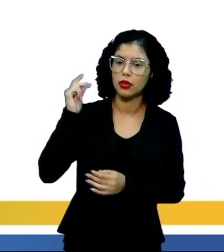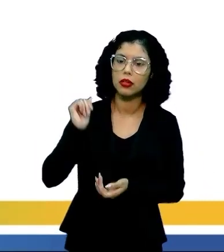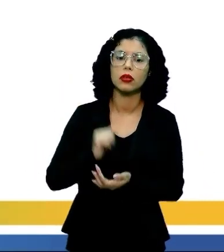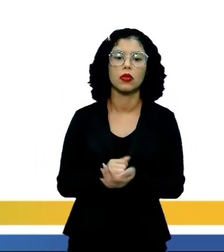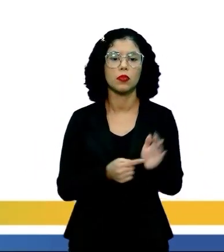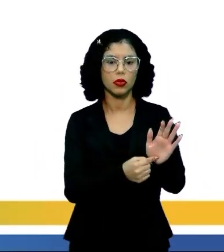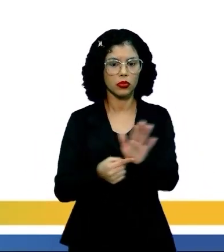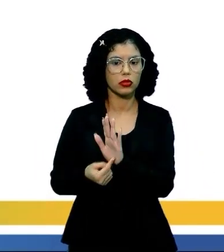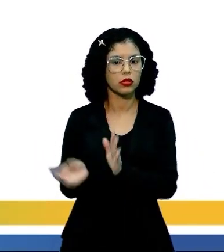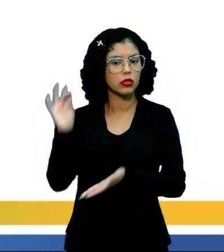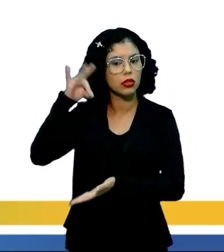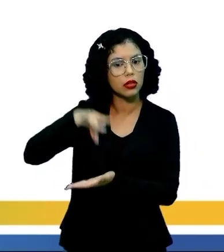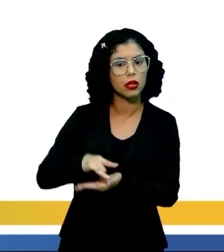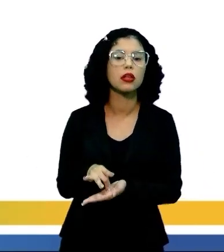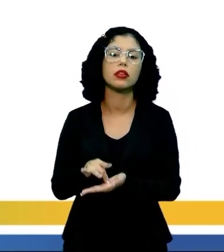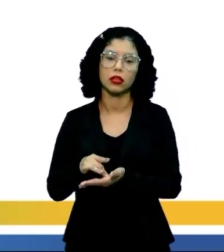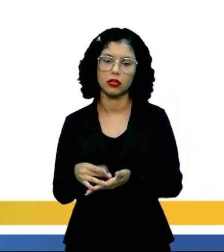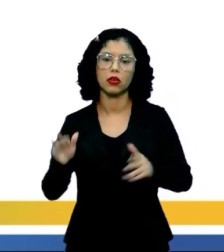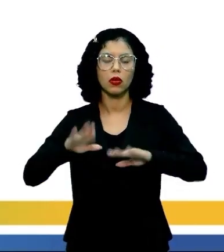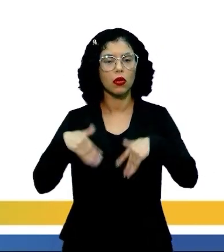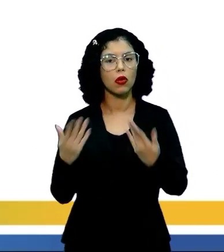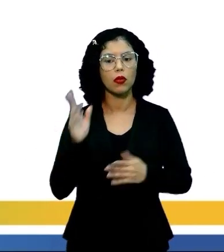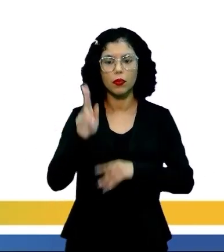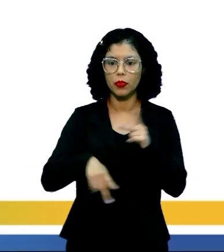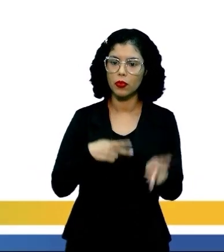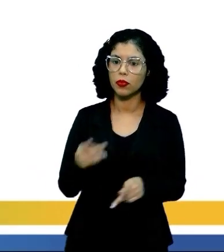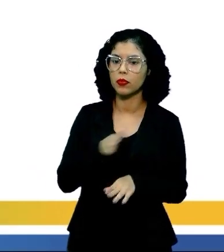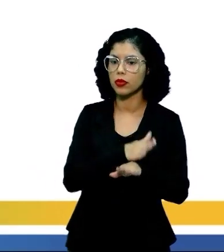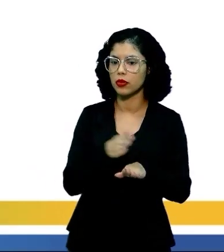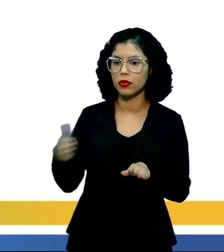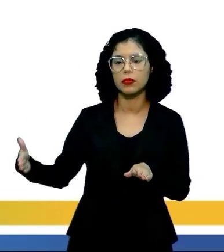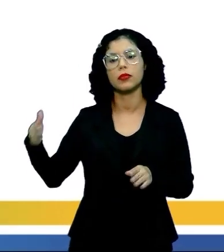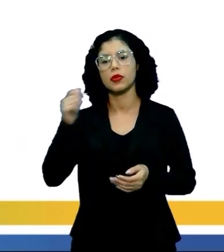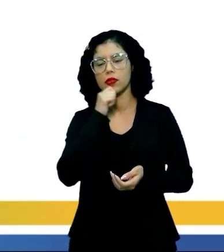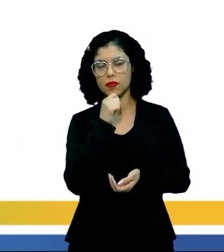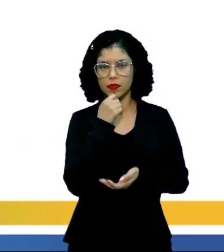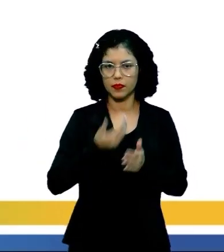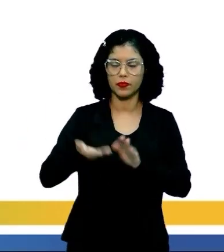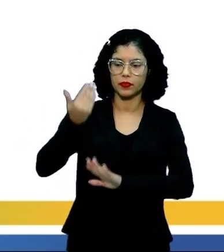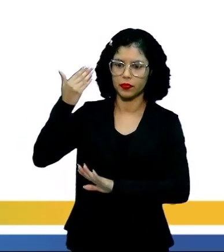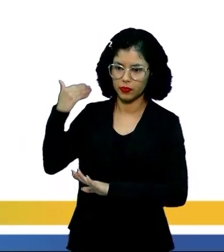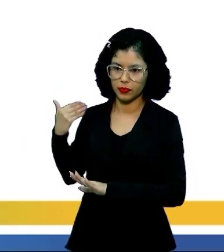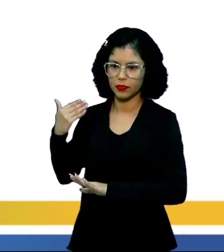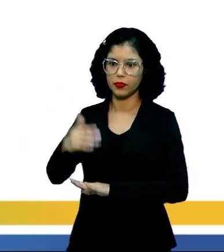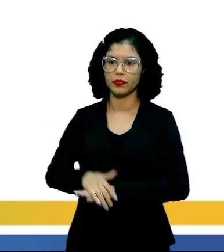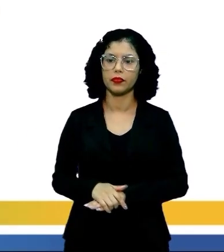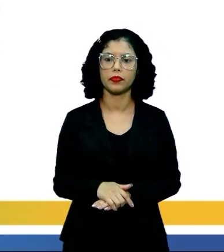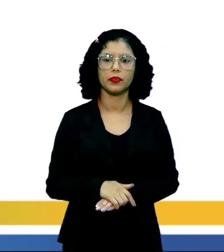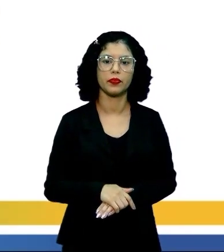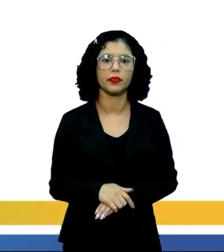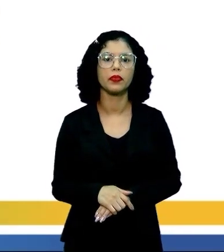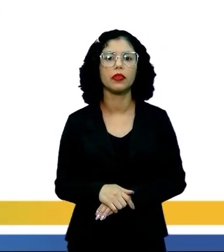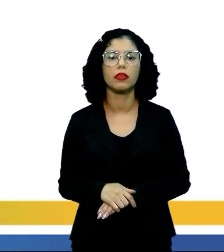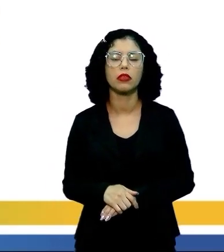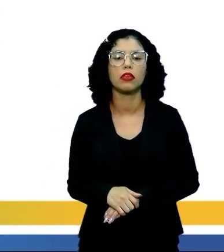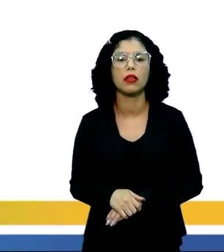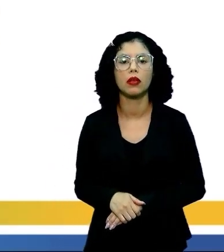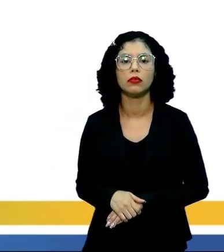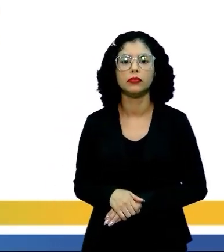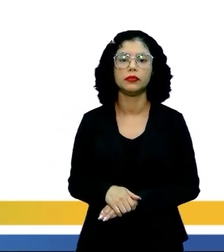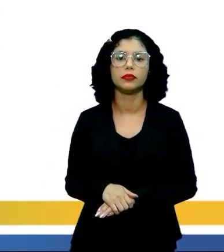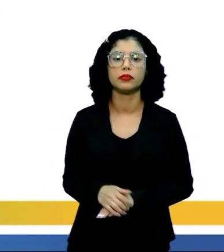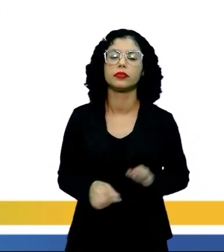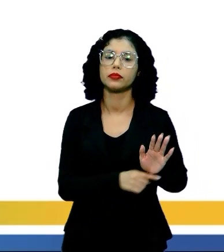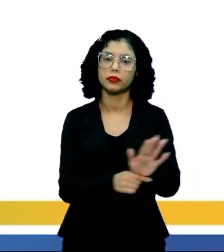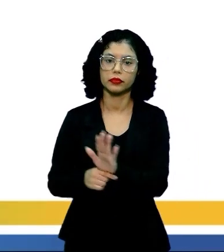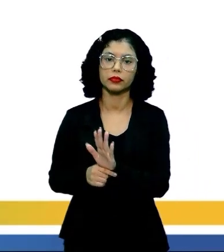época, contrastando com a realidade pela qual o povo brasileiro passava na época. Letra C,